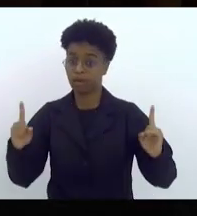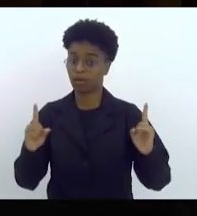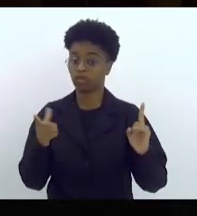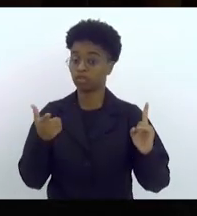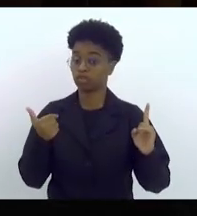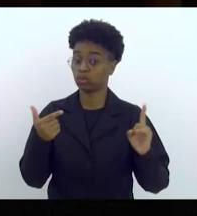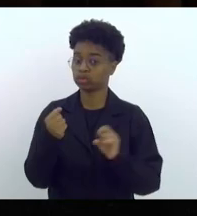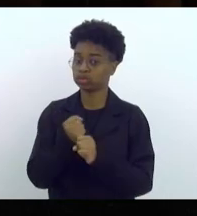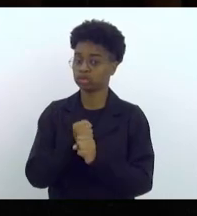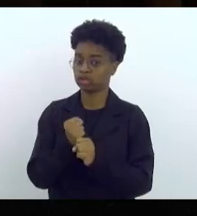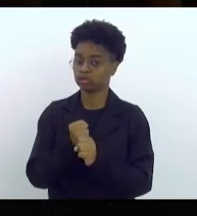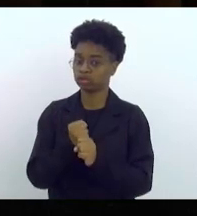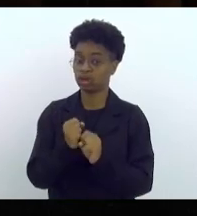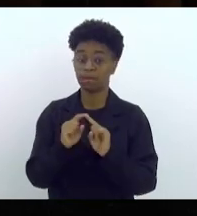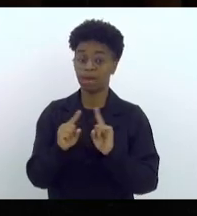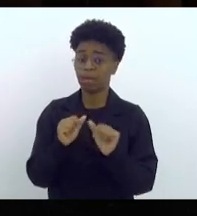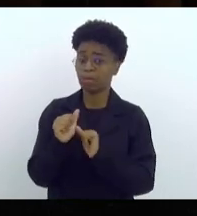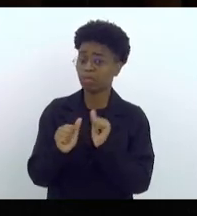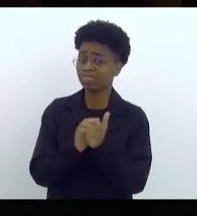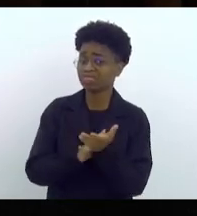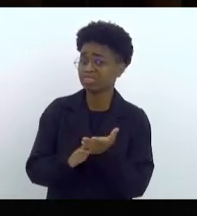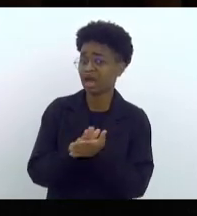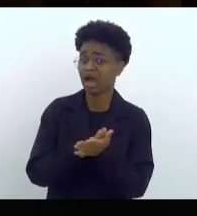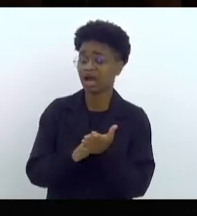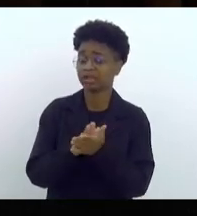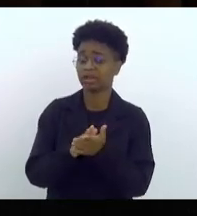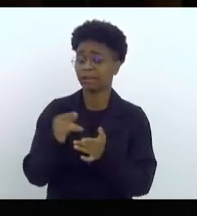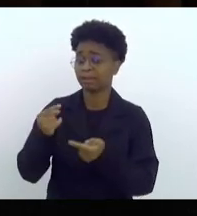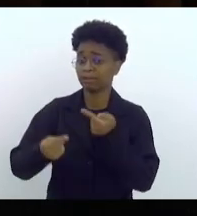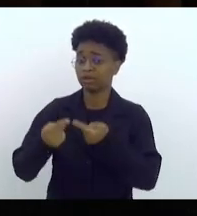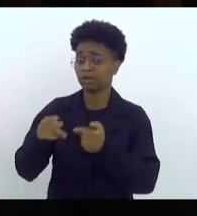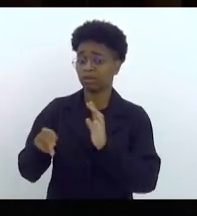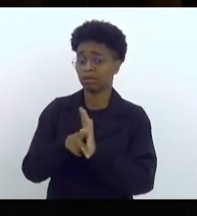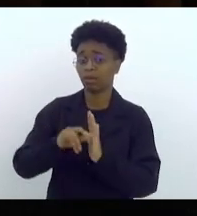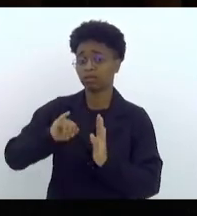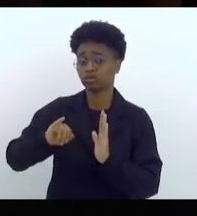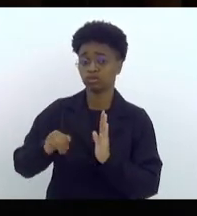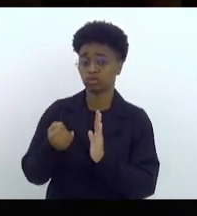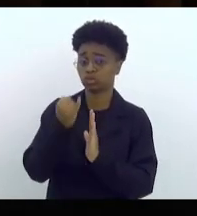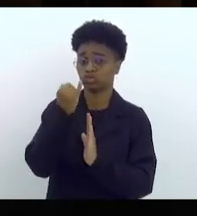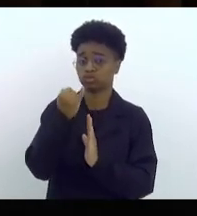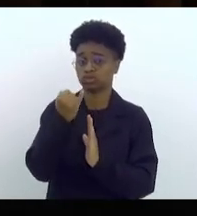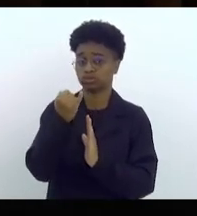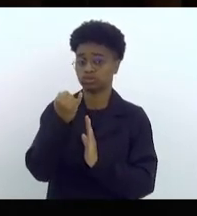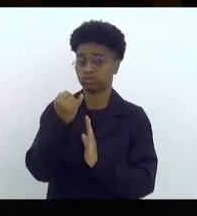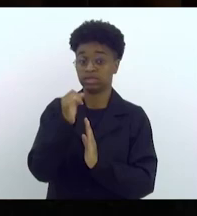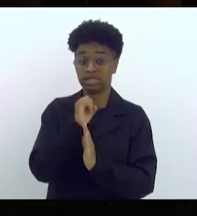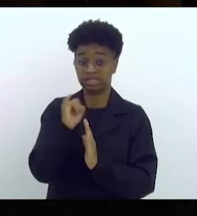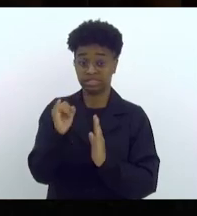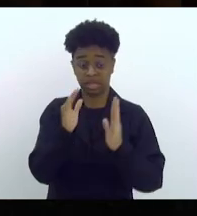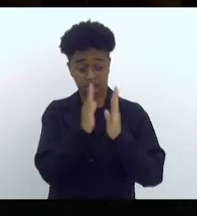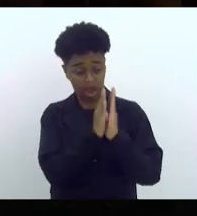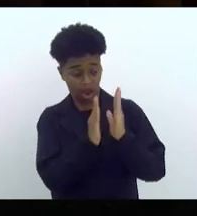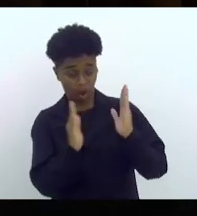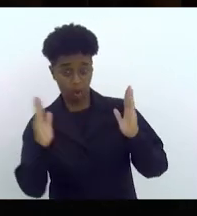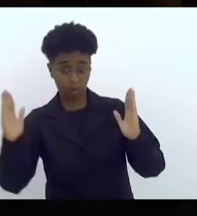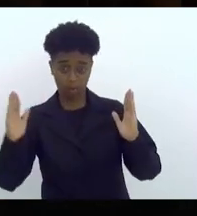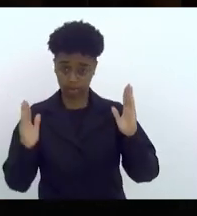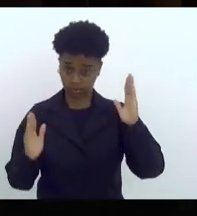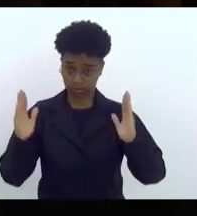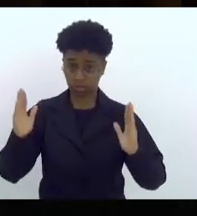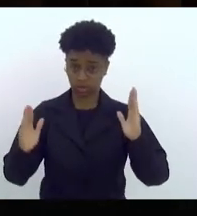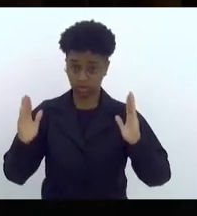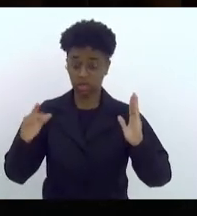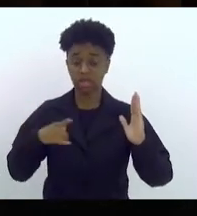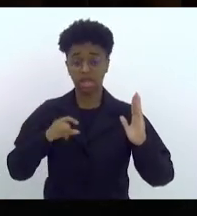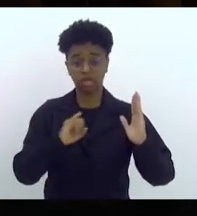sem nenhuma alteração na política de juros. Quanto maior a extensão do prazo, mais